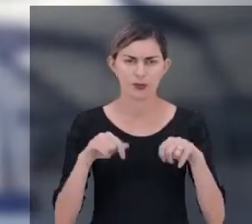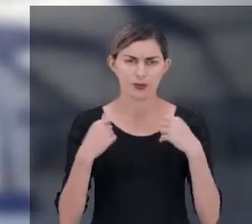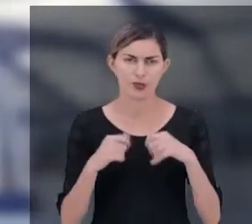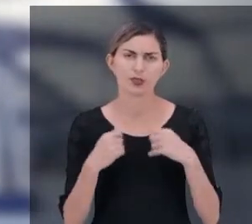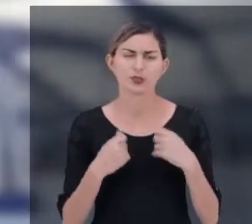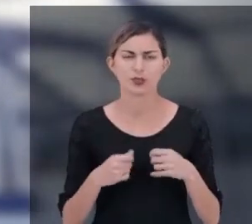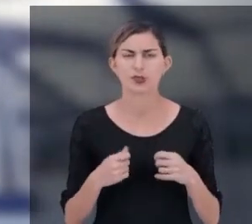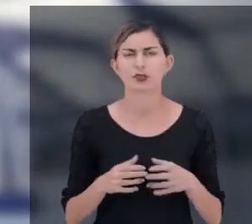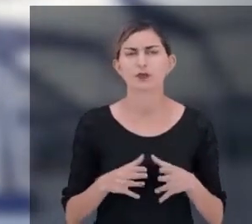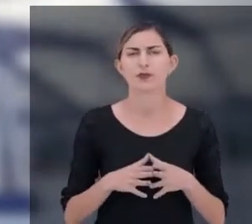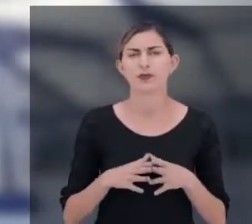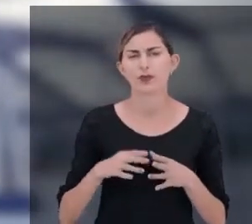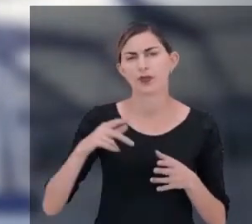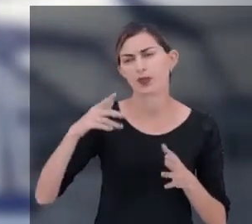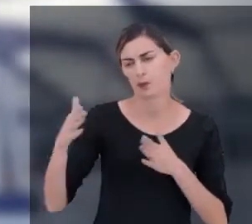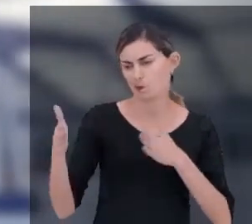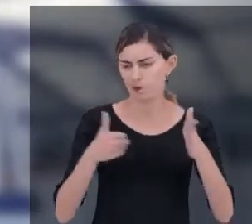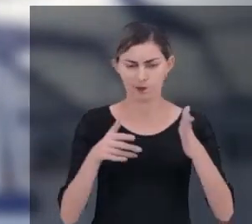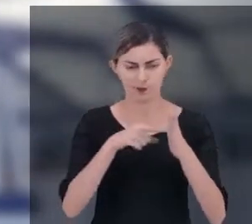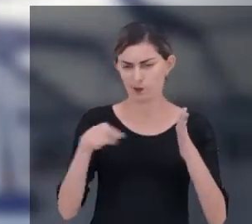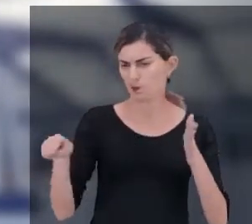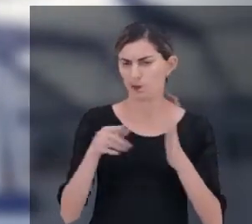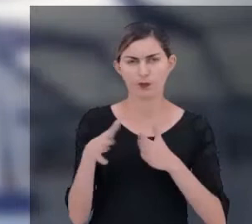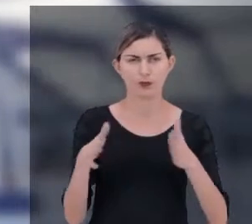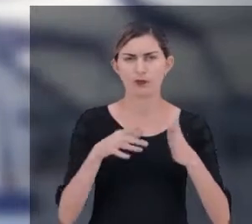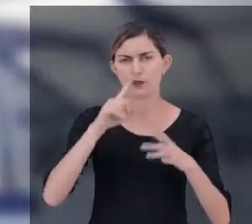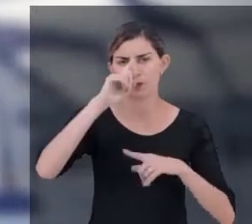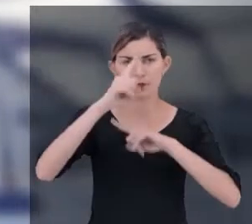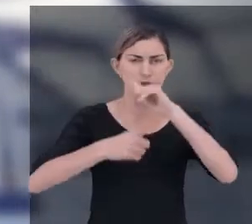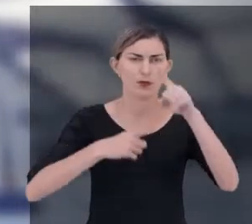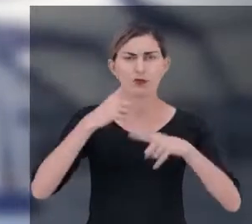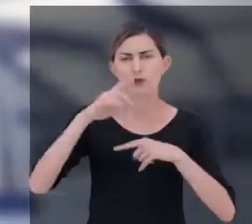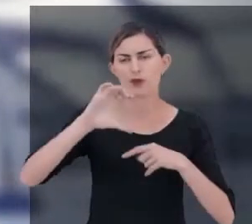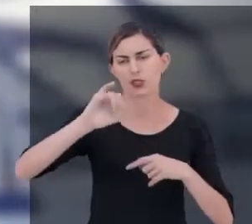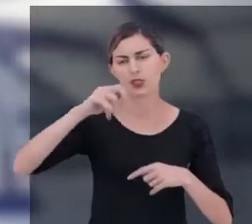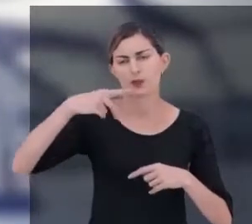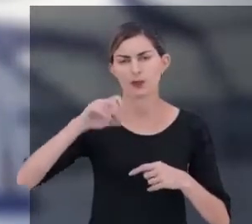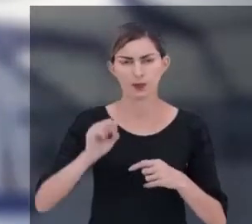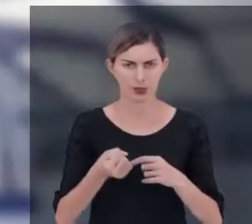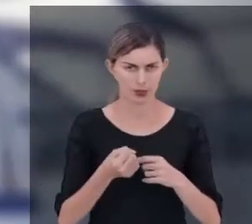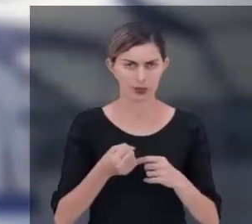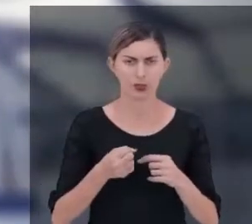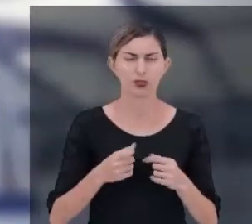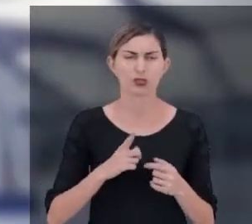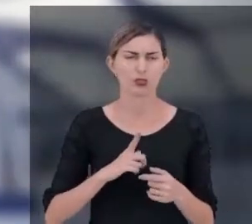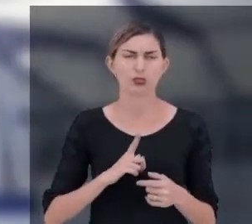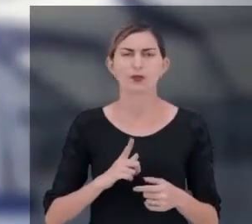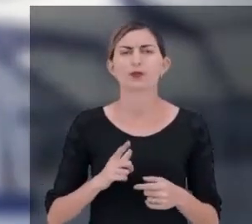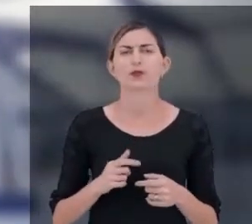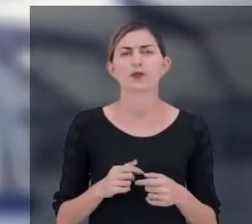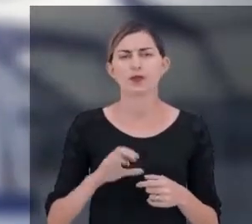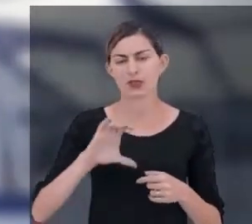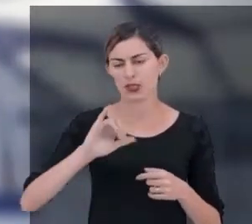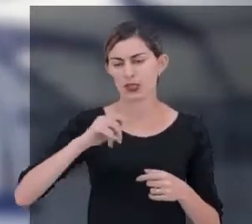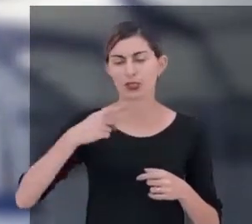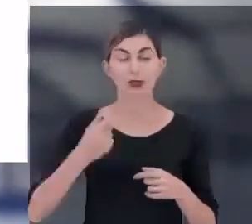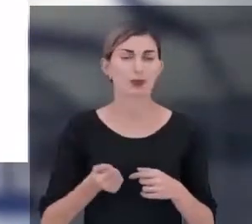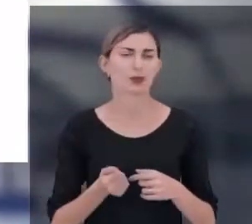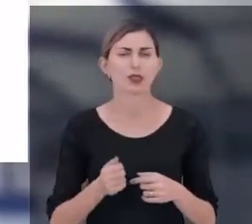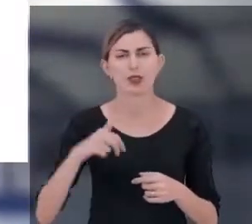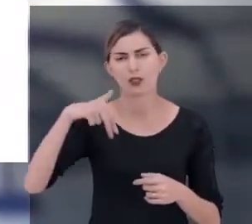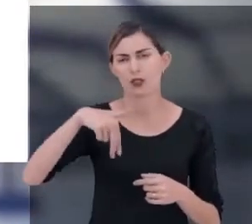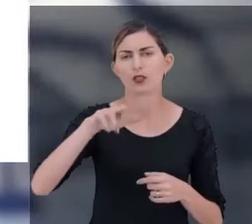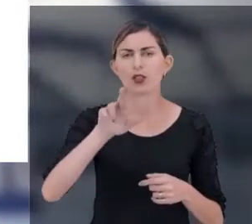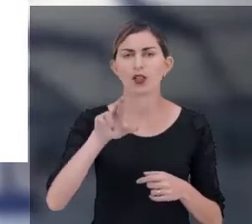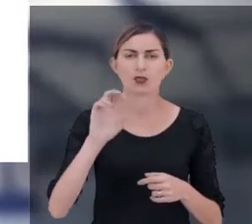devemos levar em consideração é o período de mandato que essas SIPAs estabelecem. A SIPA